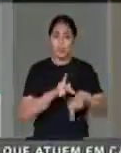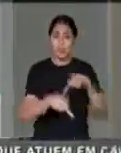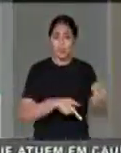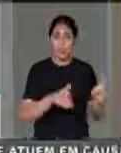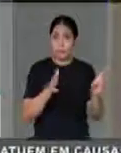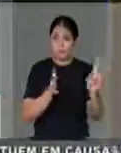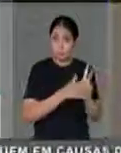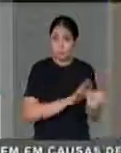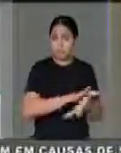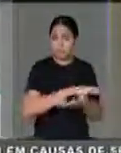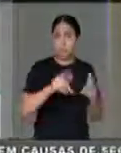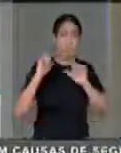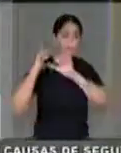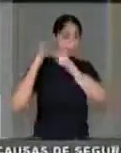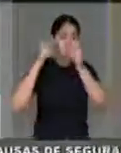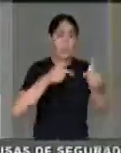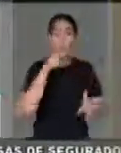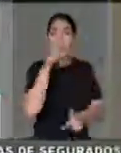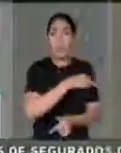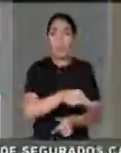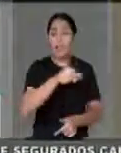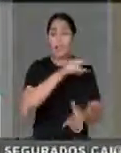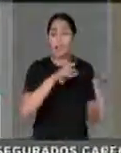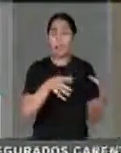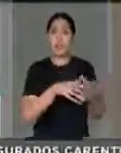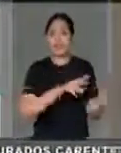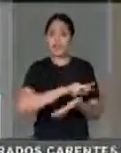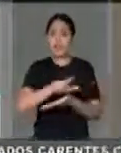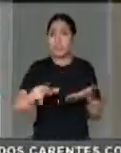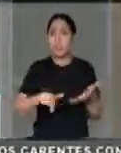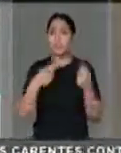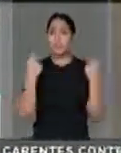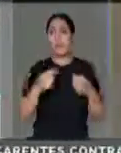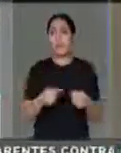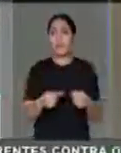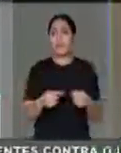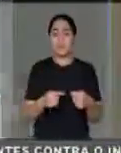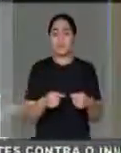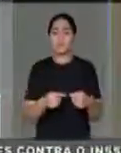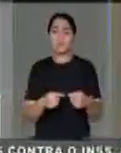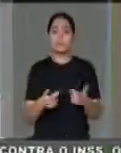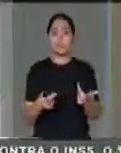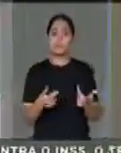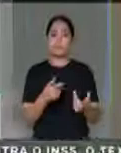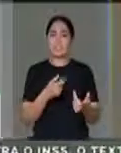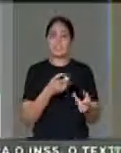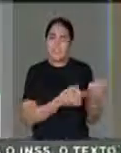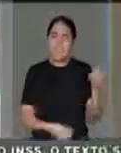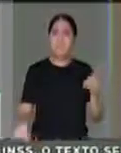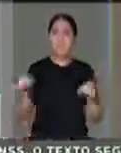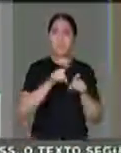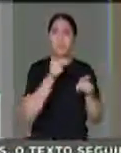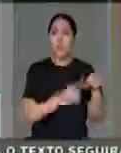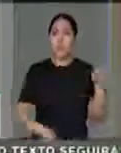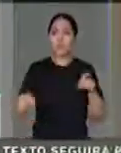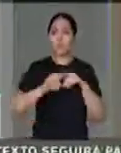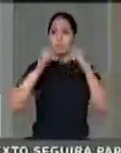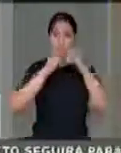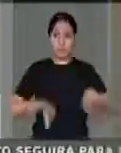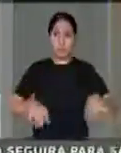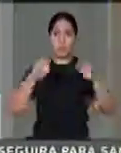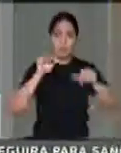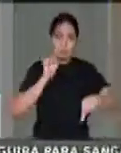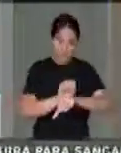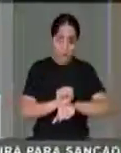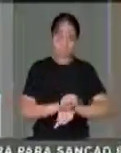tradicionais, que são aqueles que garantem há tanto tempo essa biodiversidade, é para se interromper um ciclo de colapso. E nesse